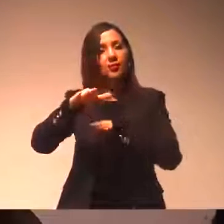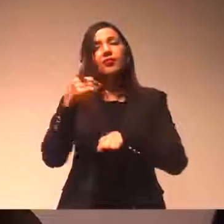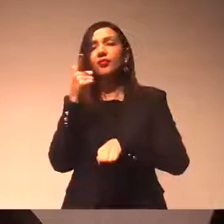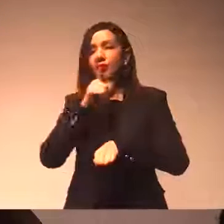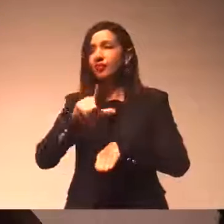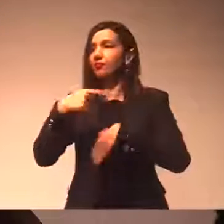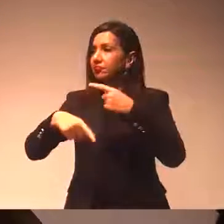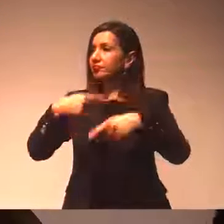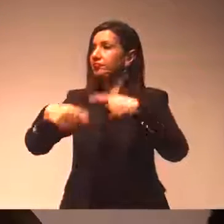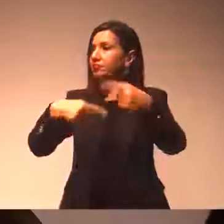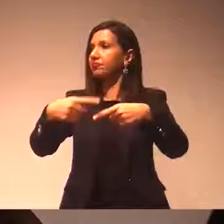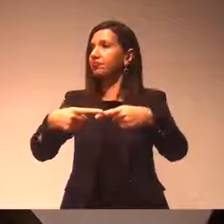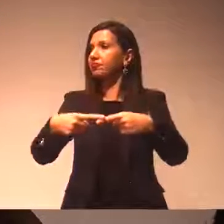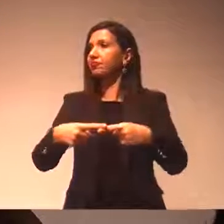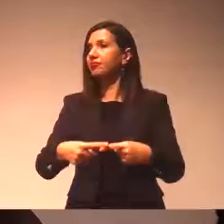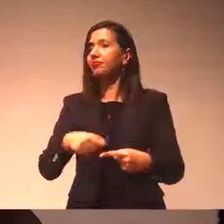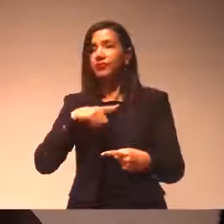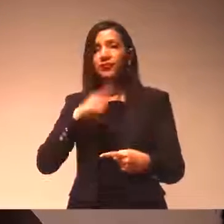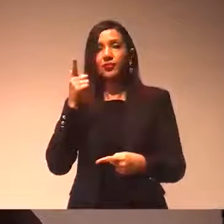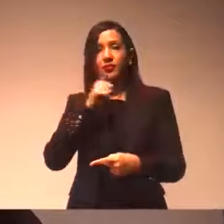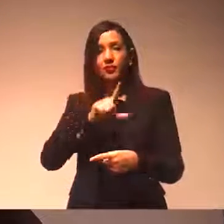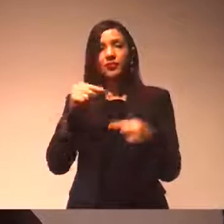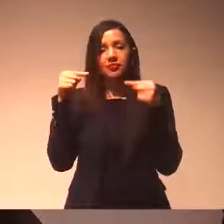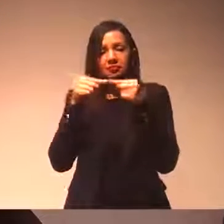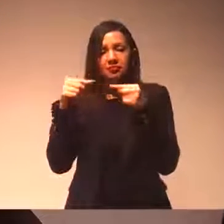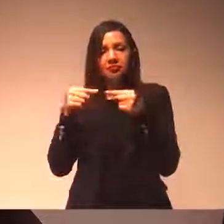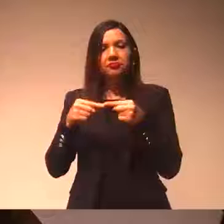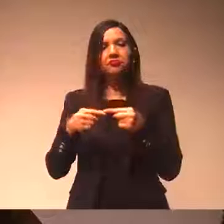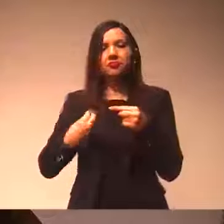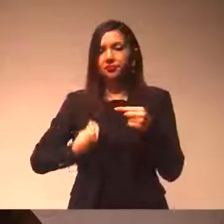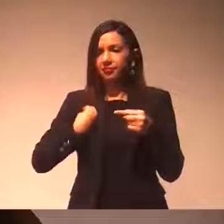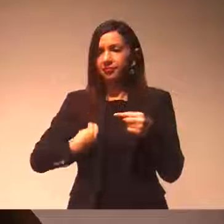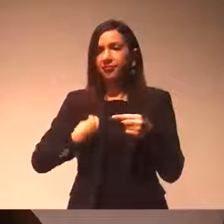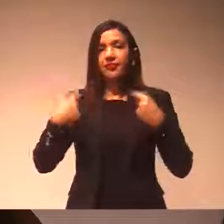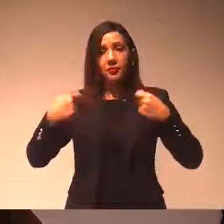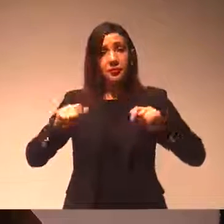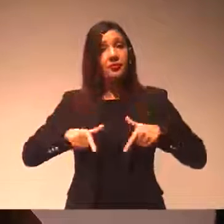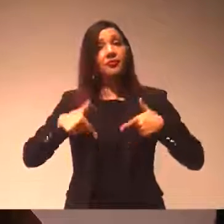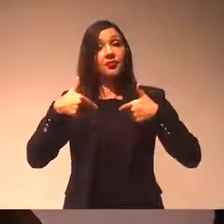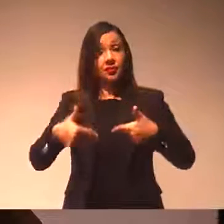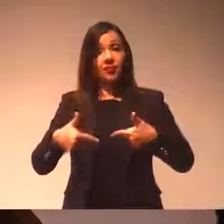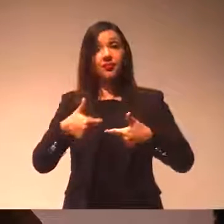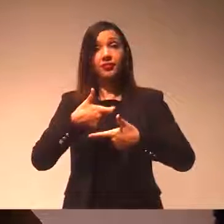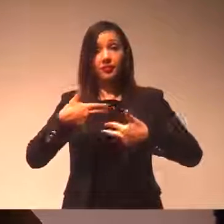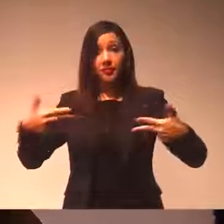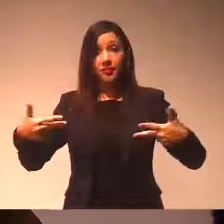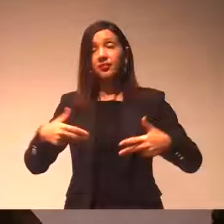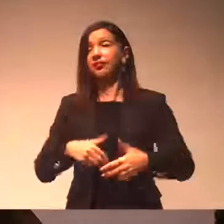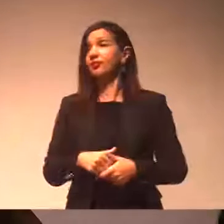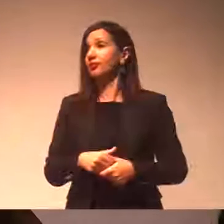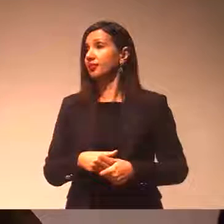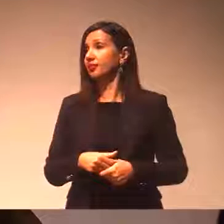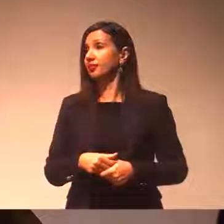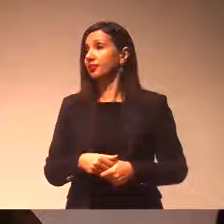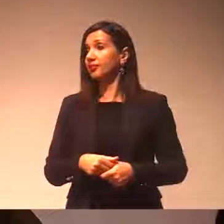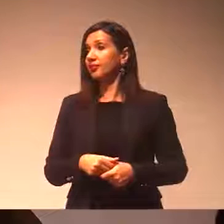8666, aquilo que é achar a ferramenta mais adequada. Agora, precisa ser feito algo. Precisa-se